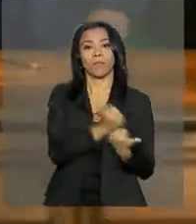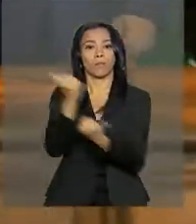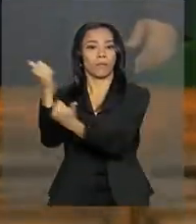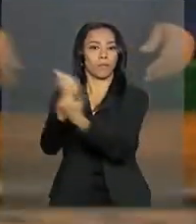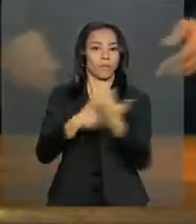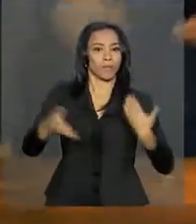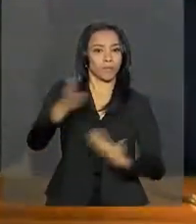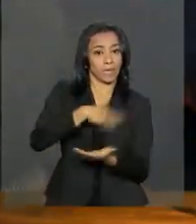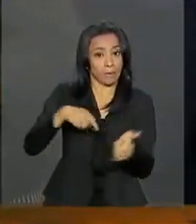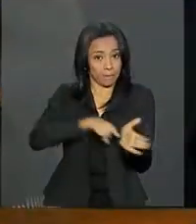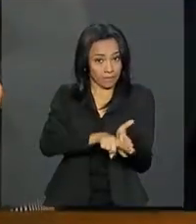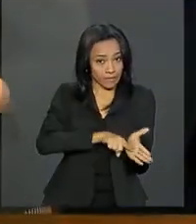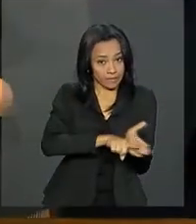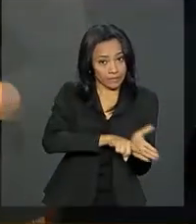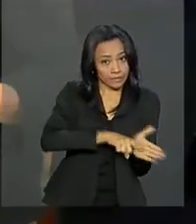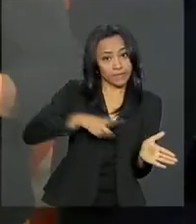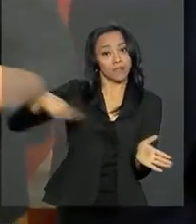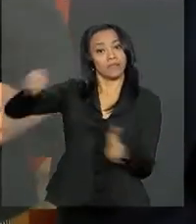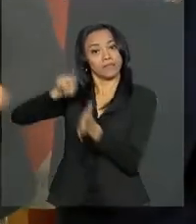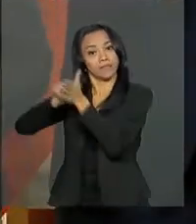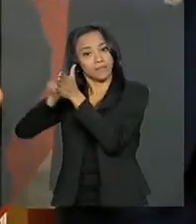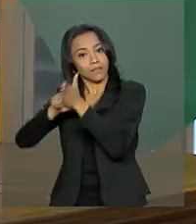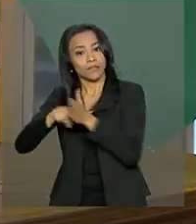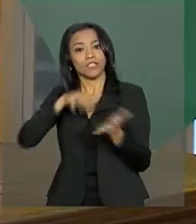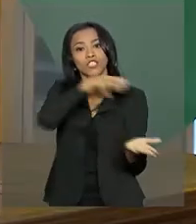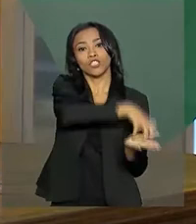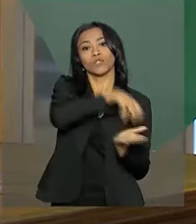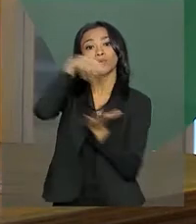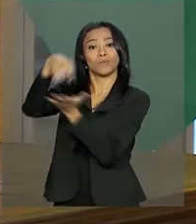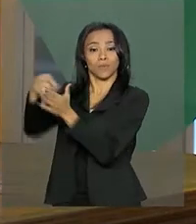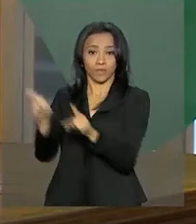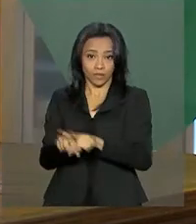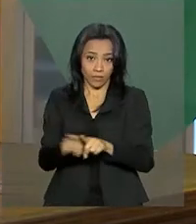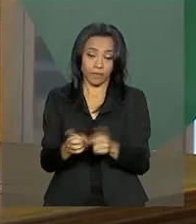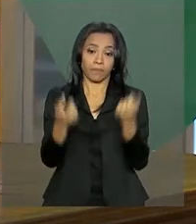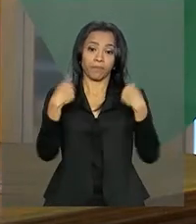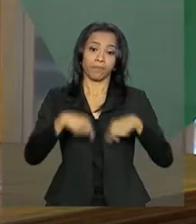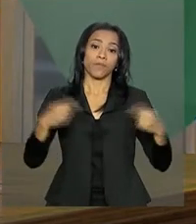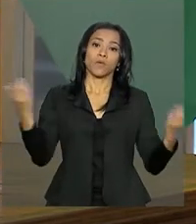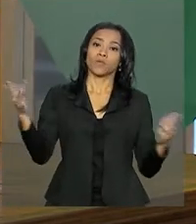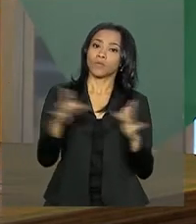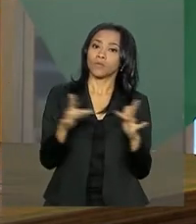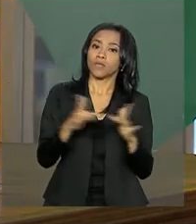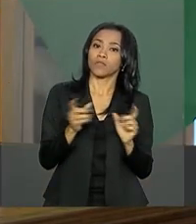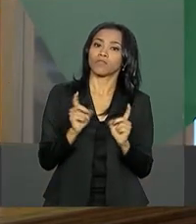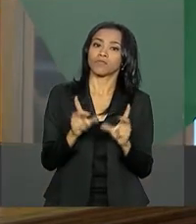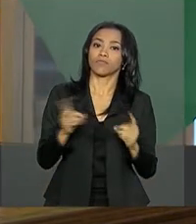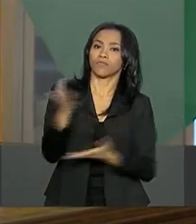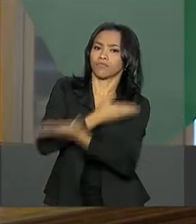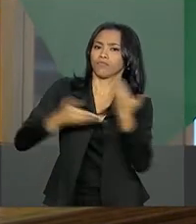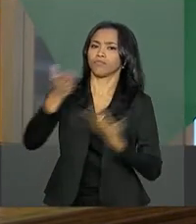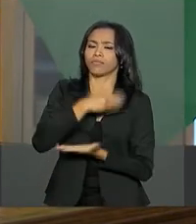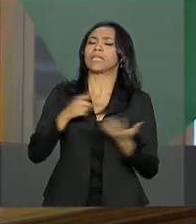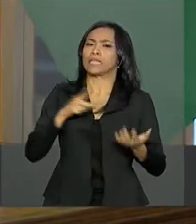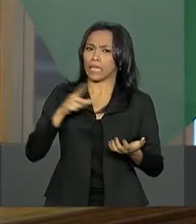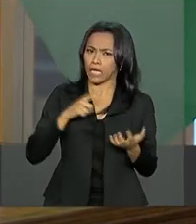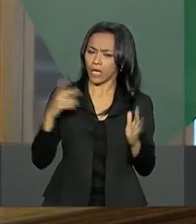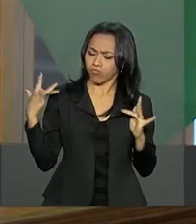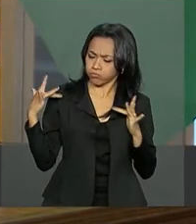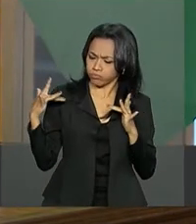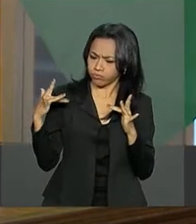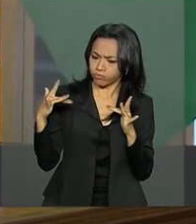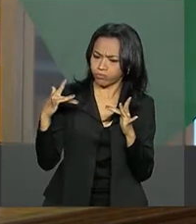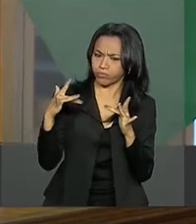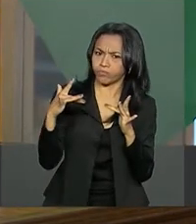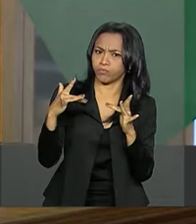entre cientistas e instituições de pesquisa. As relações comerciais entre Brasil e Vietnã têm se intensificado nos últimos